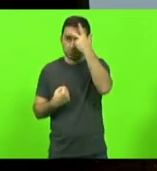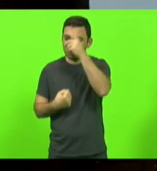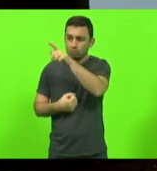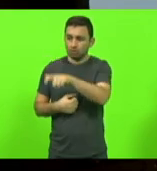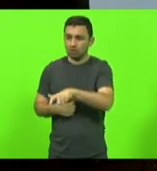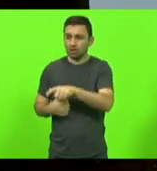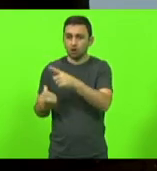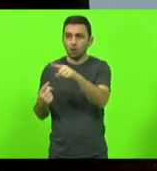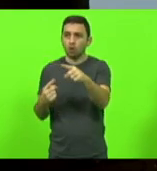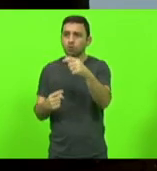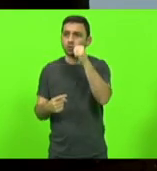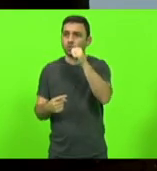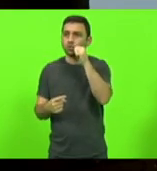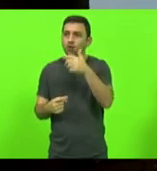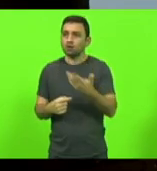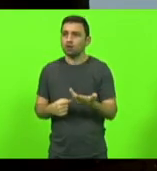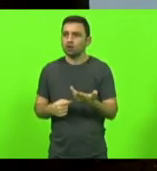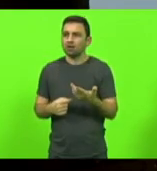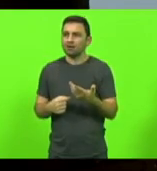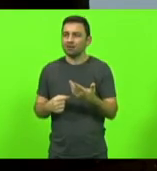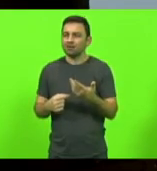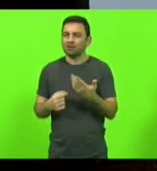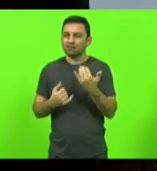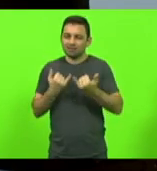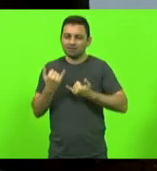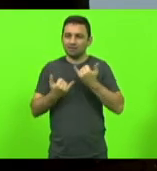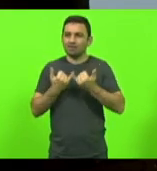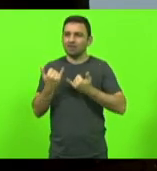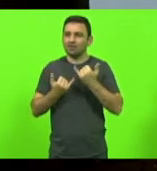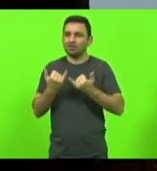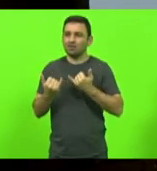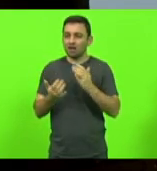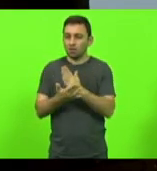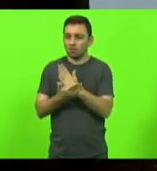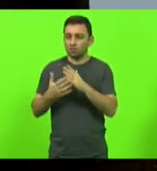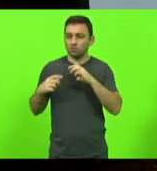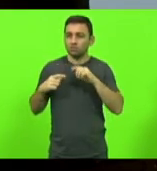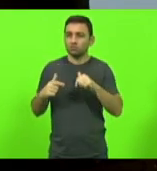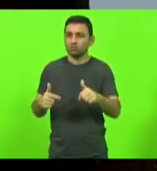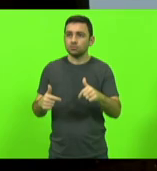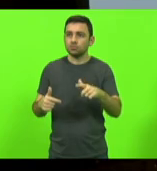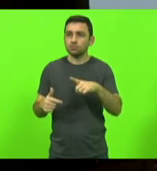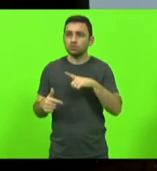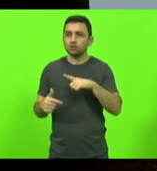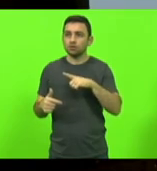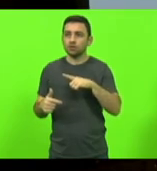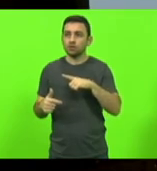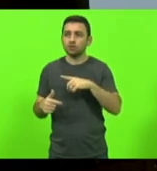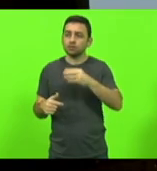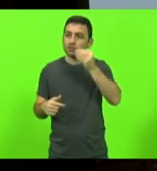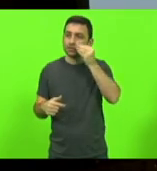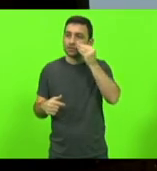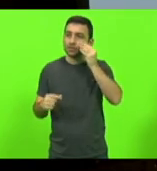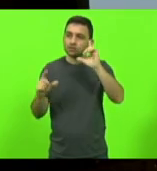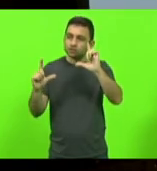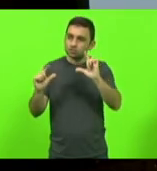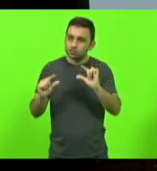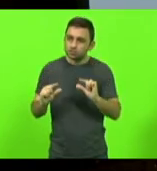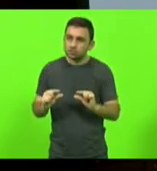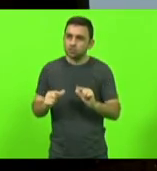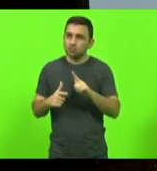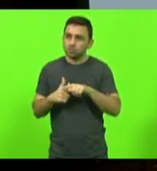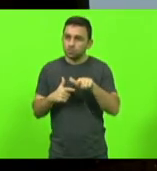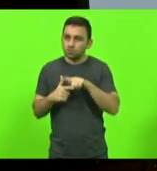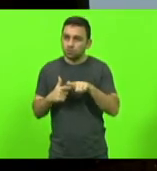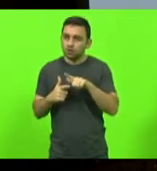zombam de iniciativas que tentam minimizar este